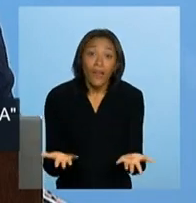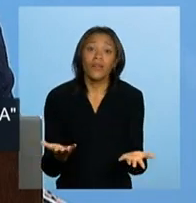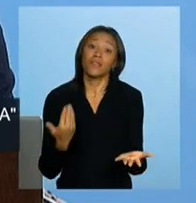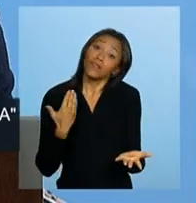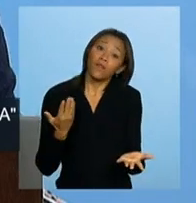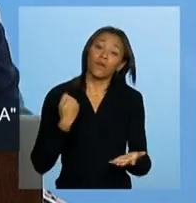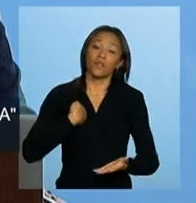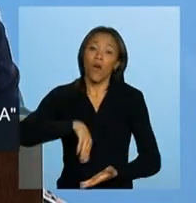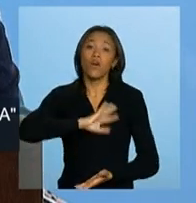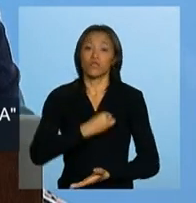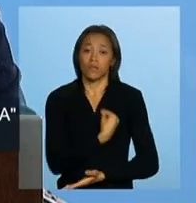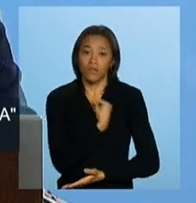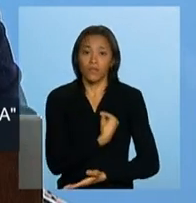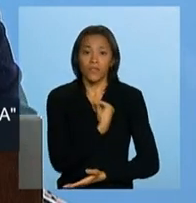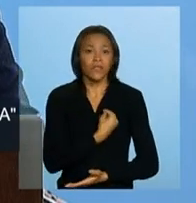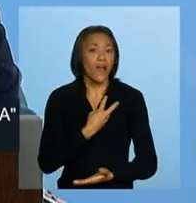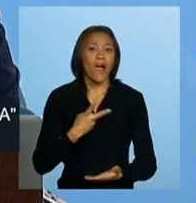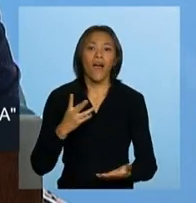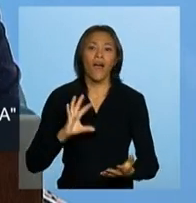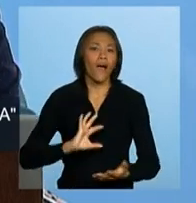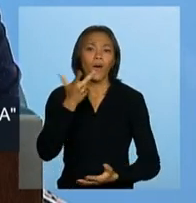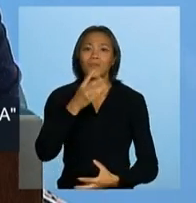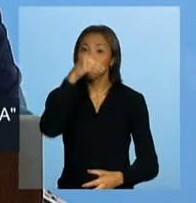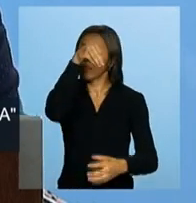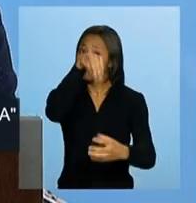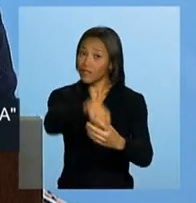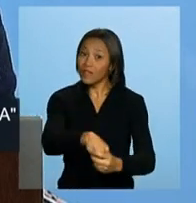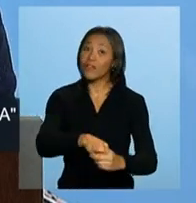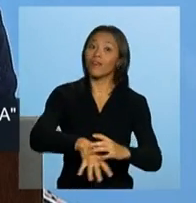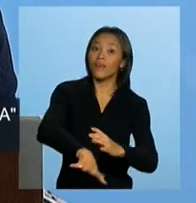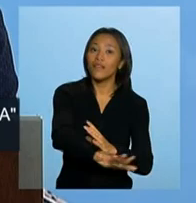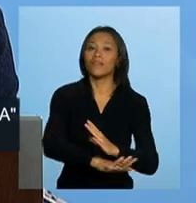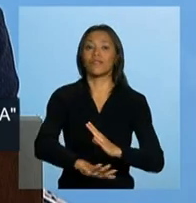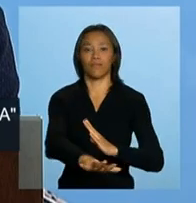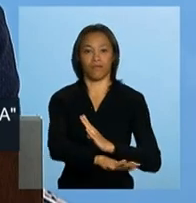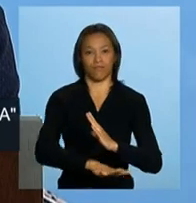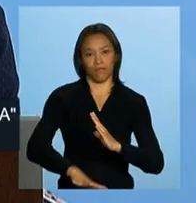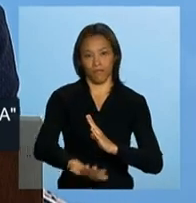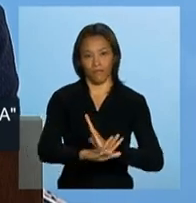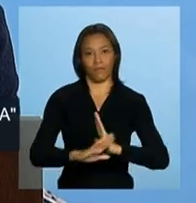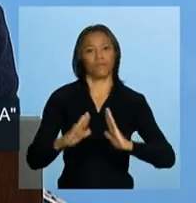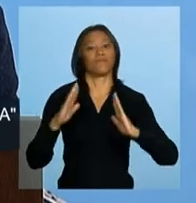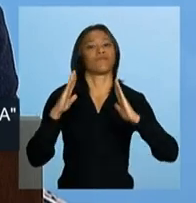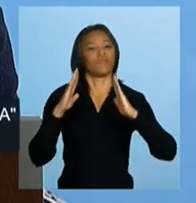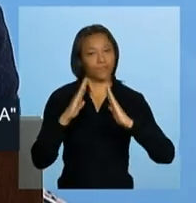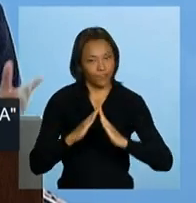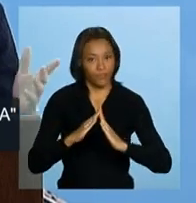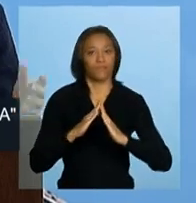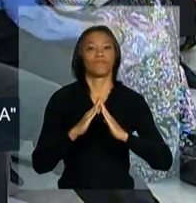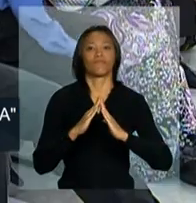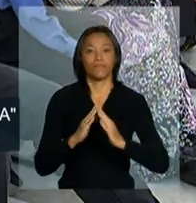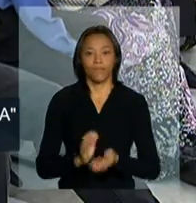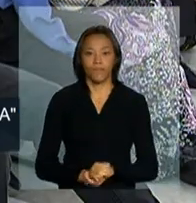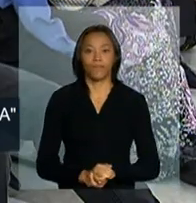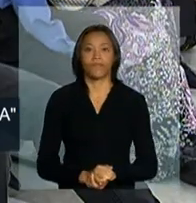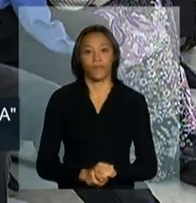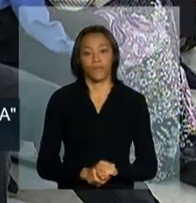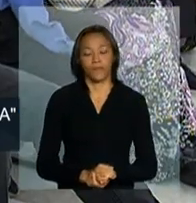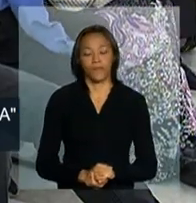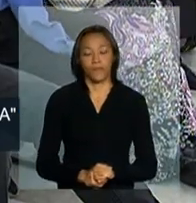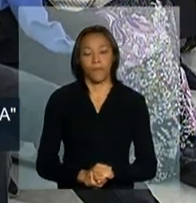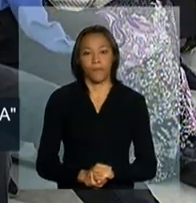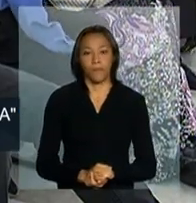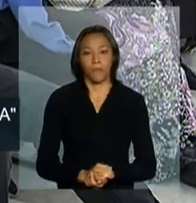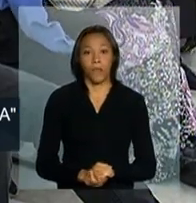vida se passa nessa região que a gente chama de casa ou lar.